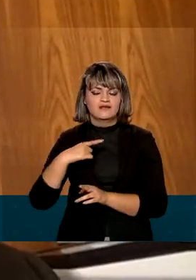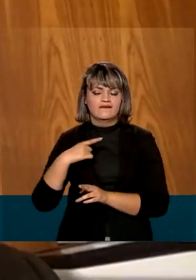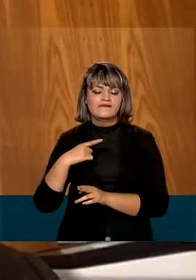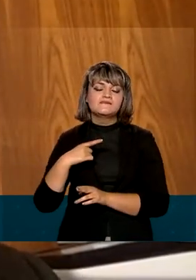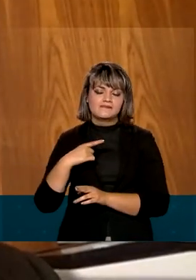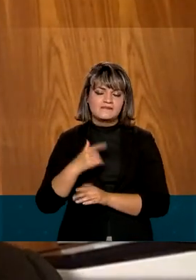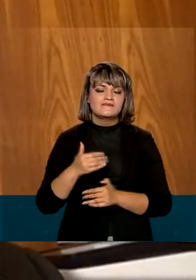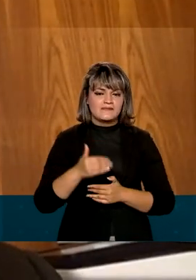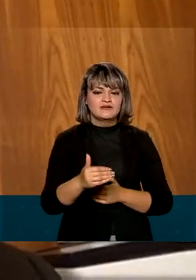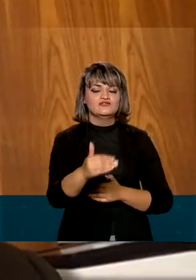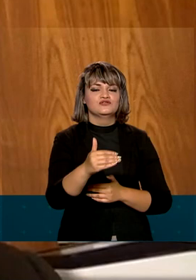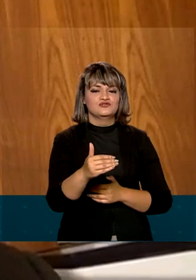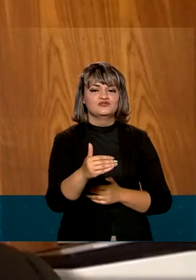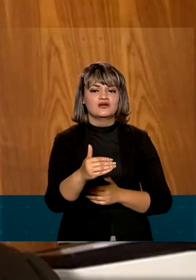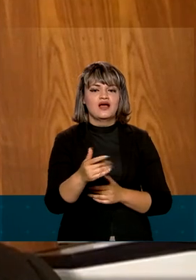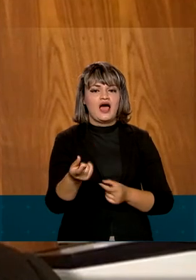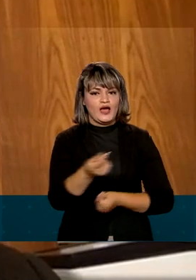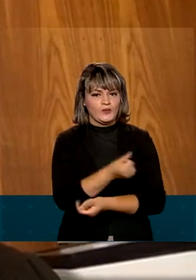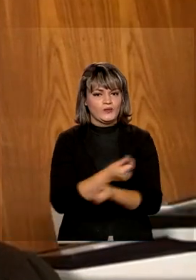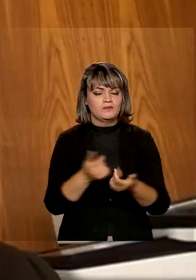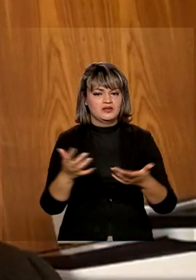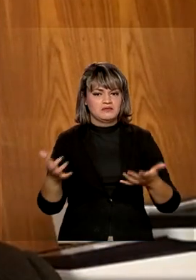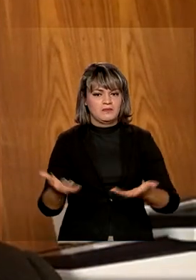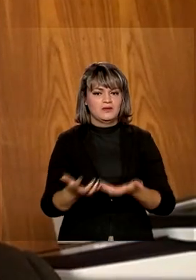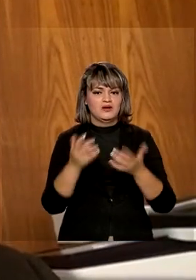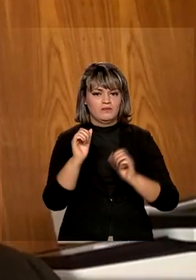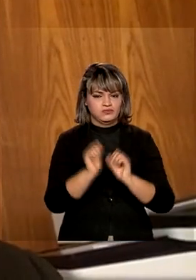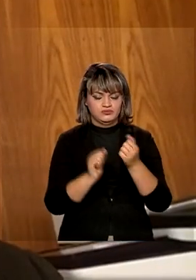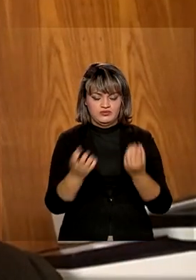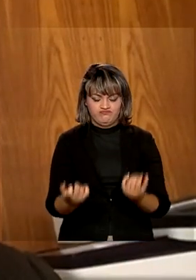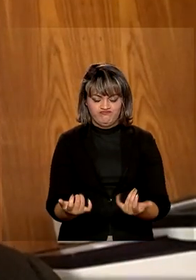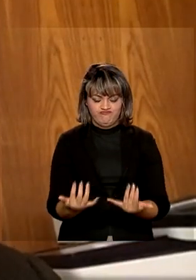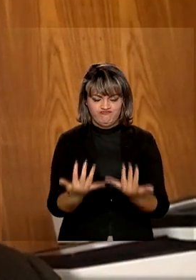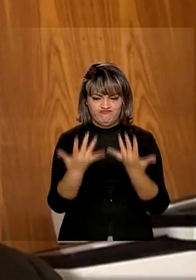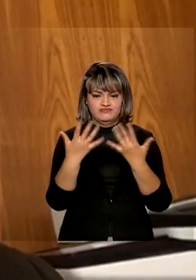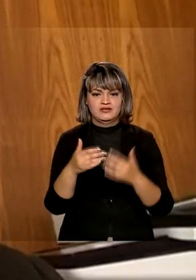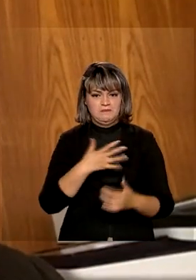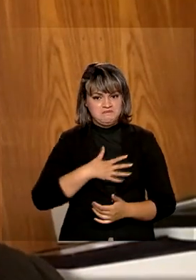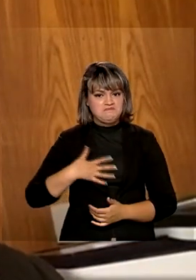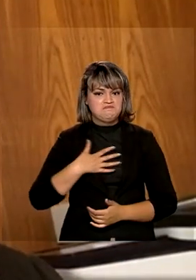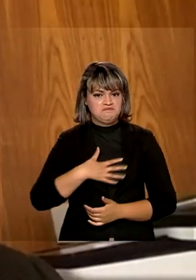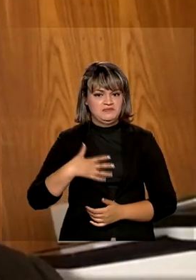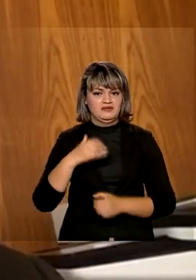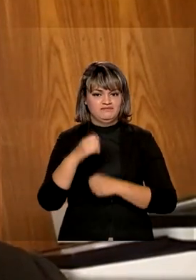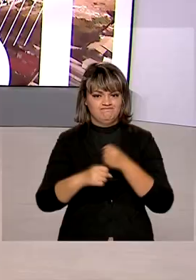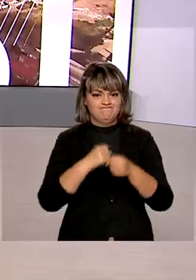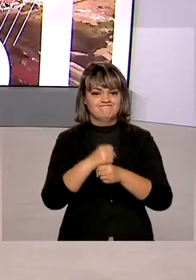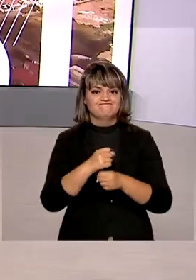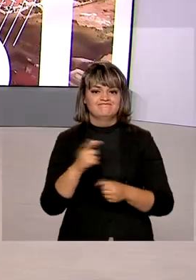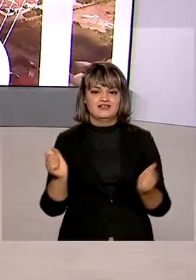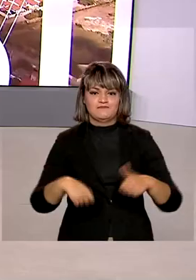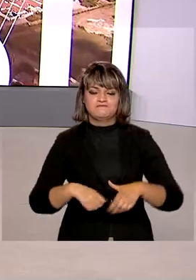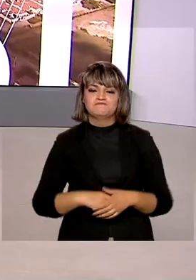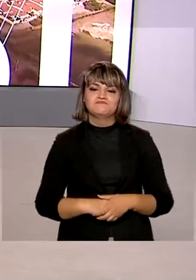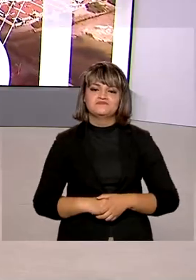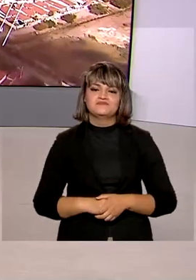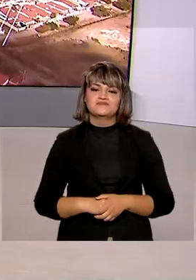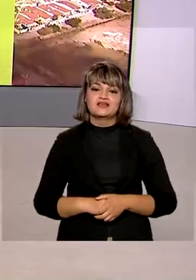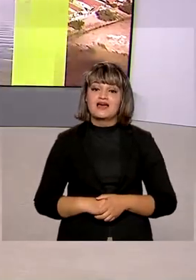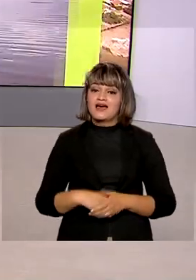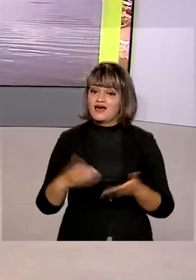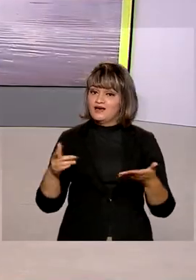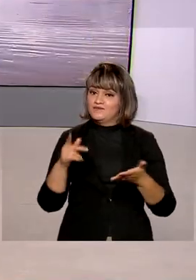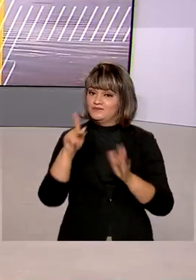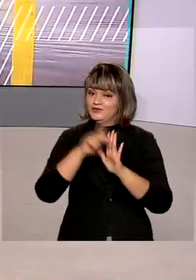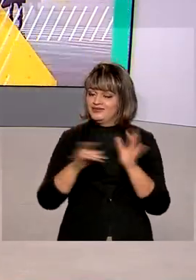novamente para uma produção agrícola bastante satisfatória em 2022. O Brasil em Dia